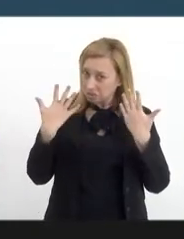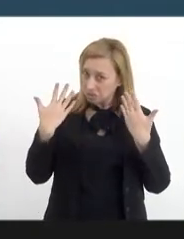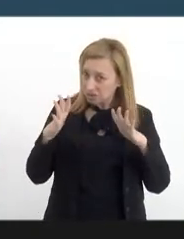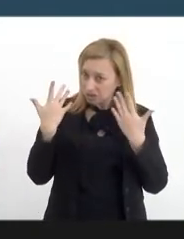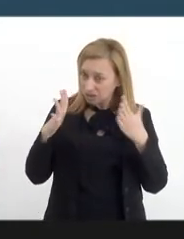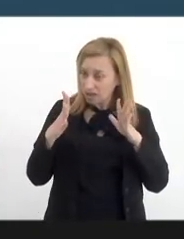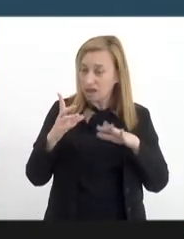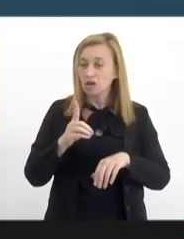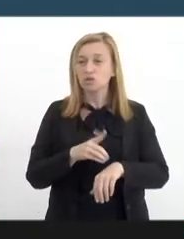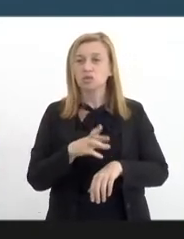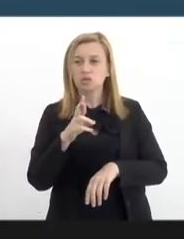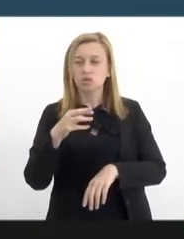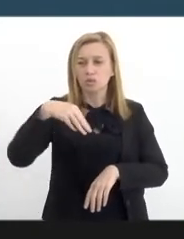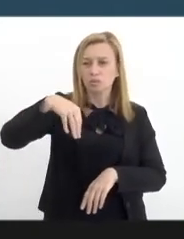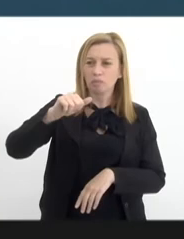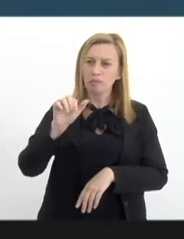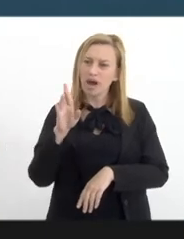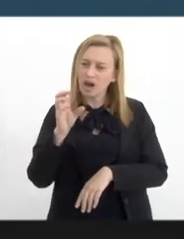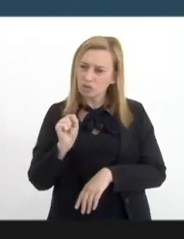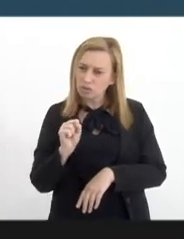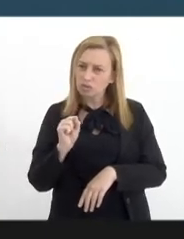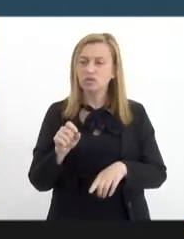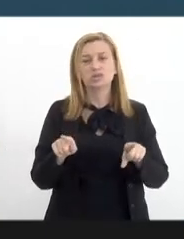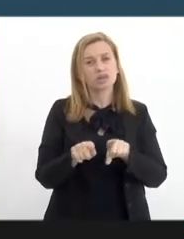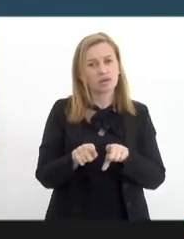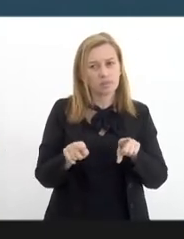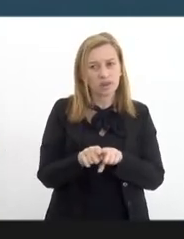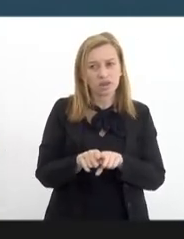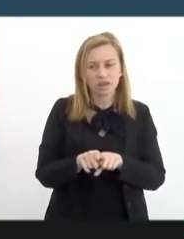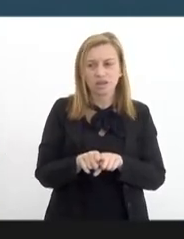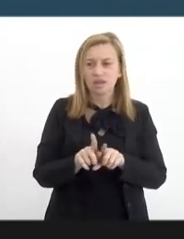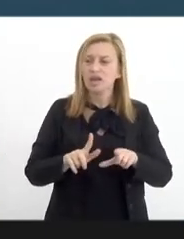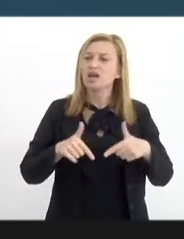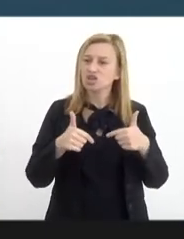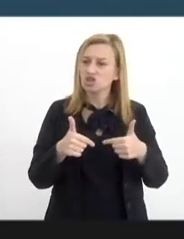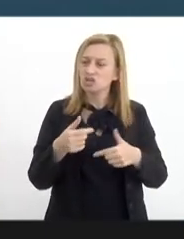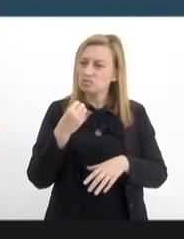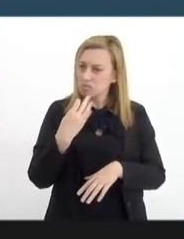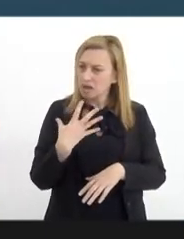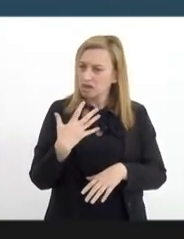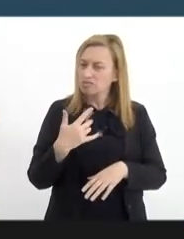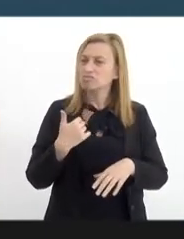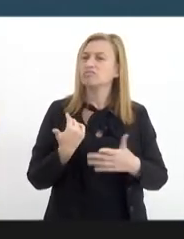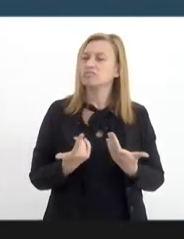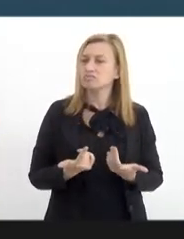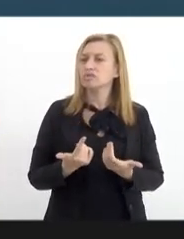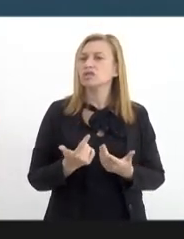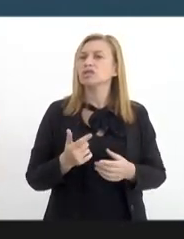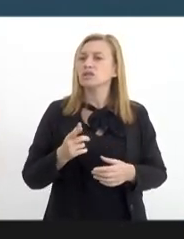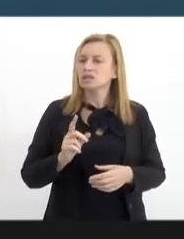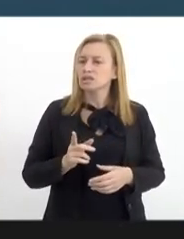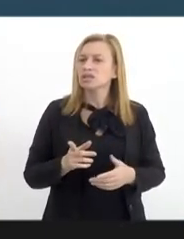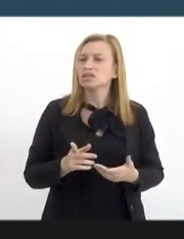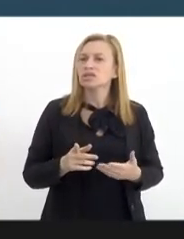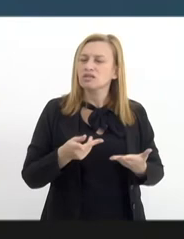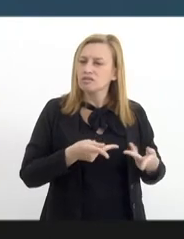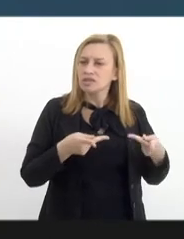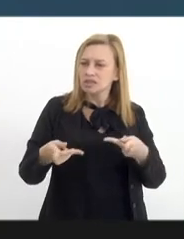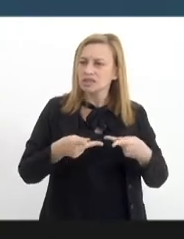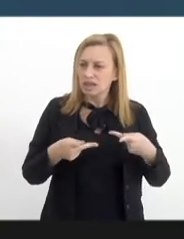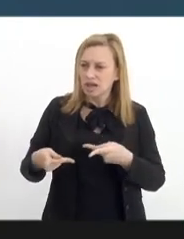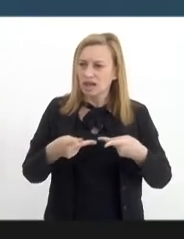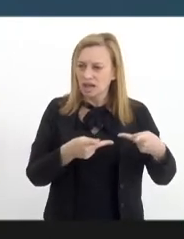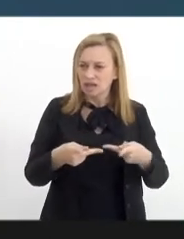o doutor Marcos Moura também, que tem sido aqui, visitando, é isso que tem que fazer, visitar as comunidades, é